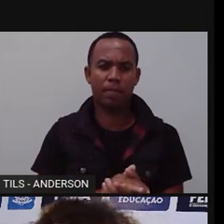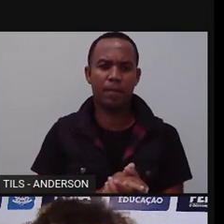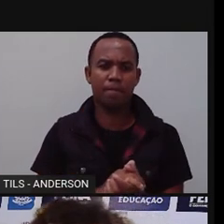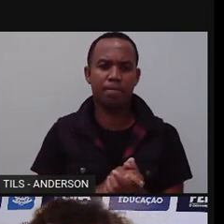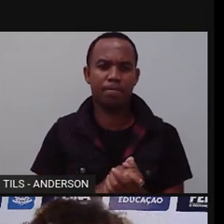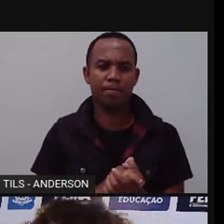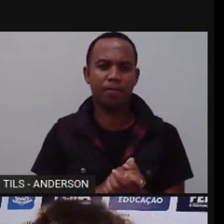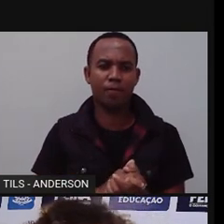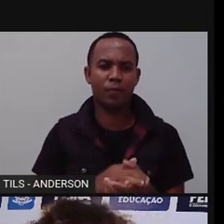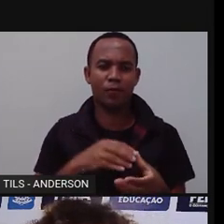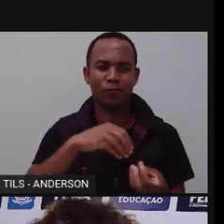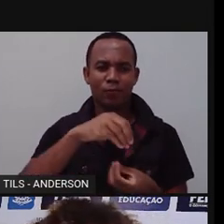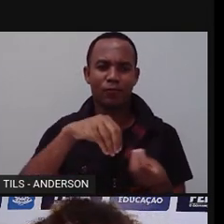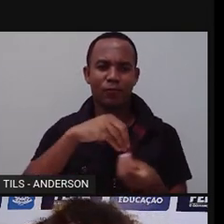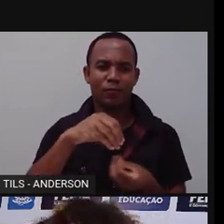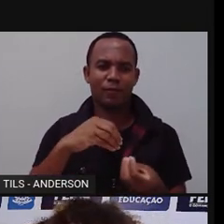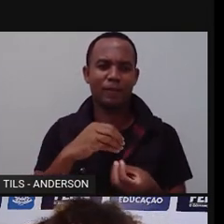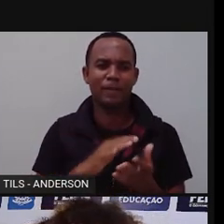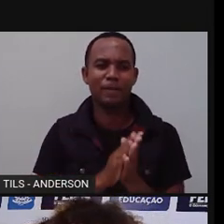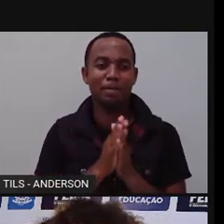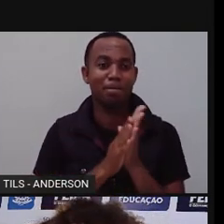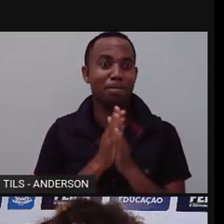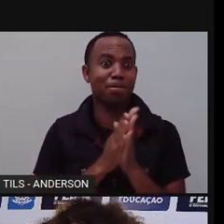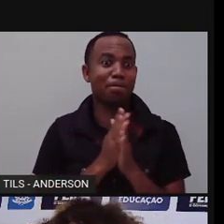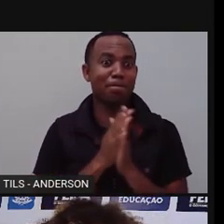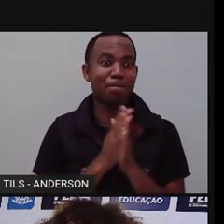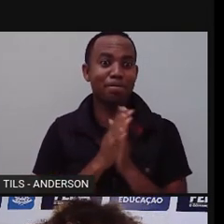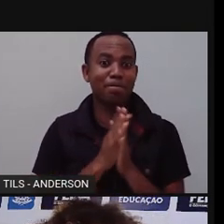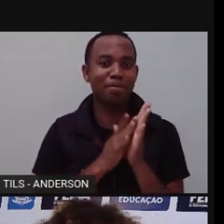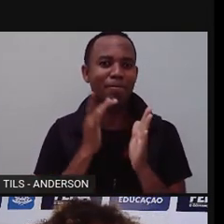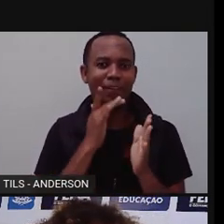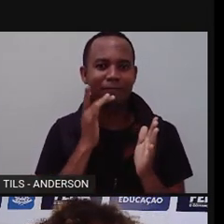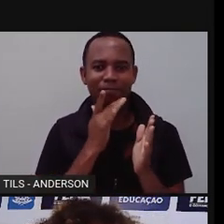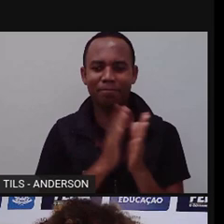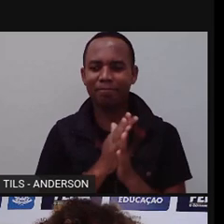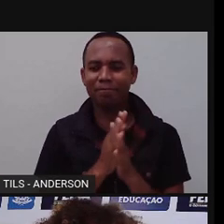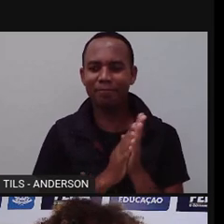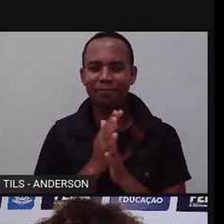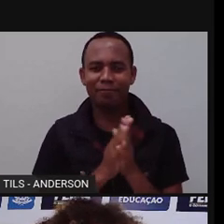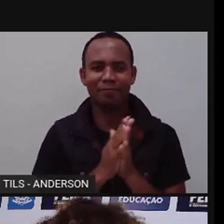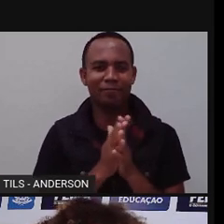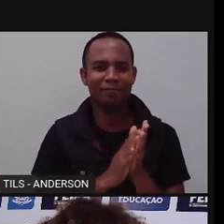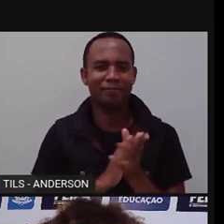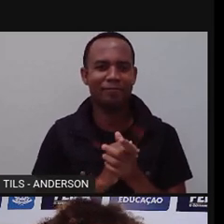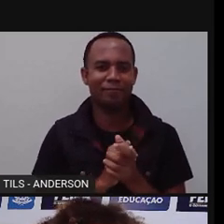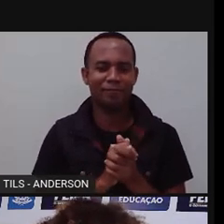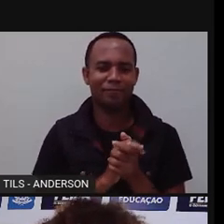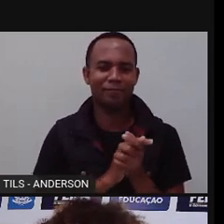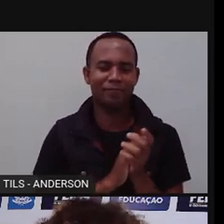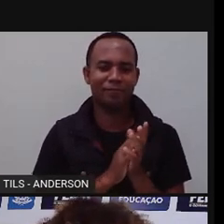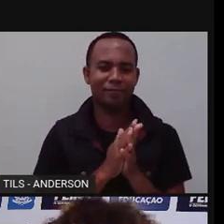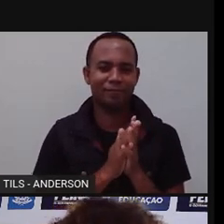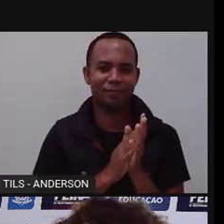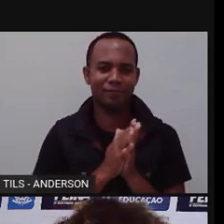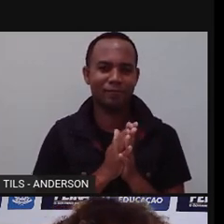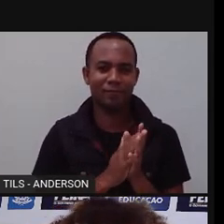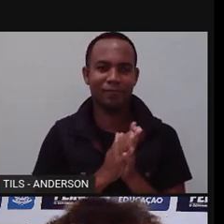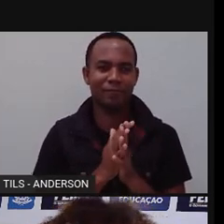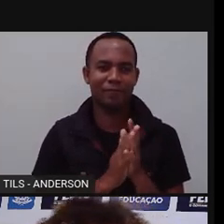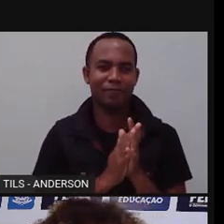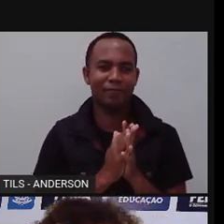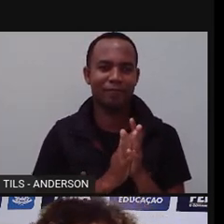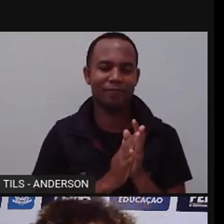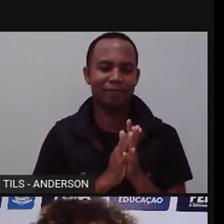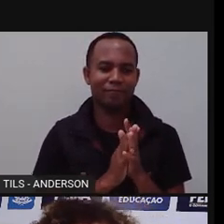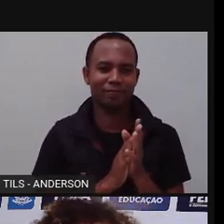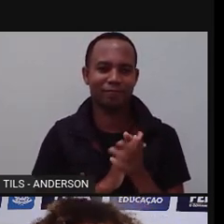então, fantástico. Fala de comida, para a Maria se empolga, né, gente? Anderson também. Anderson ainda consegue se empolgar mais